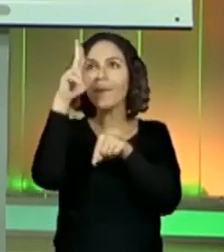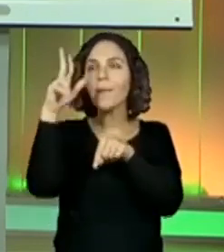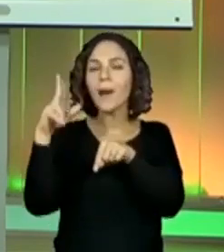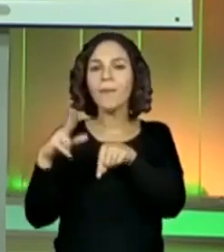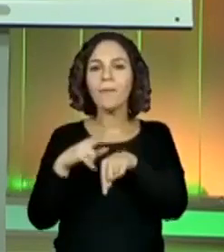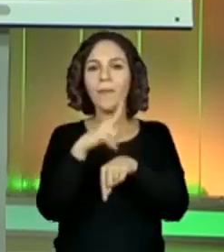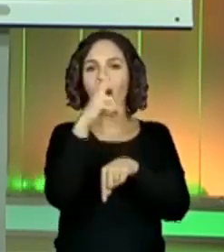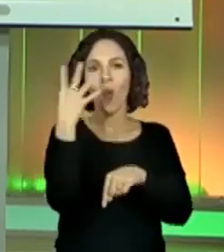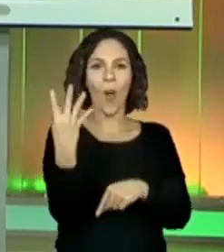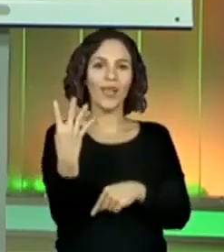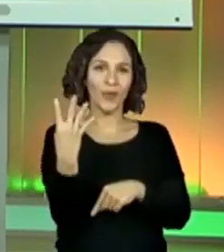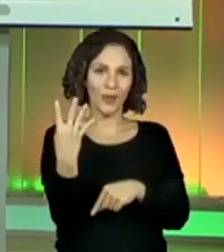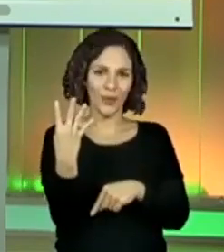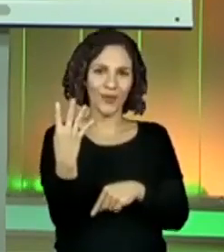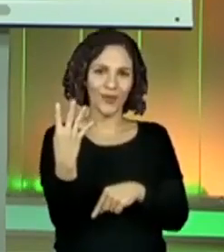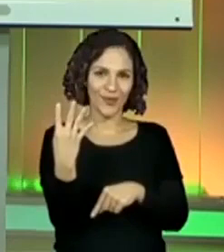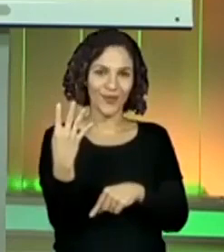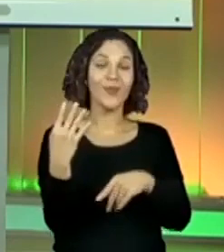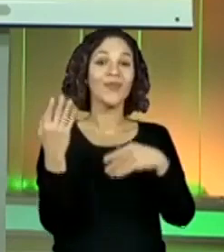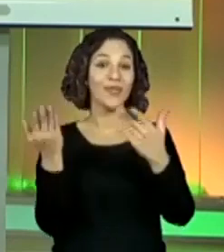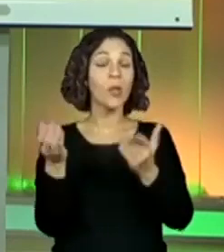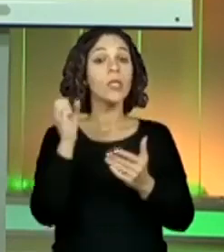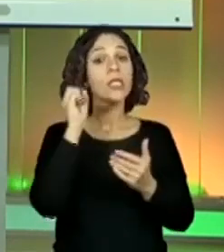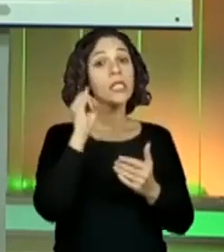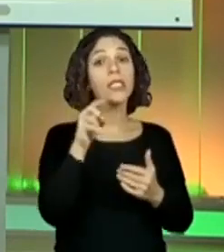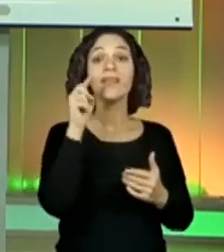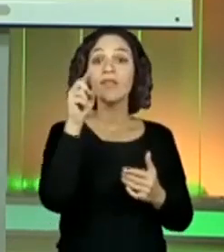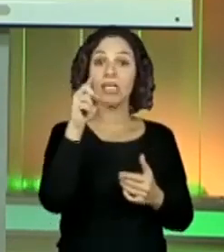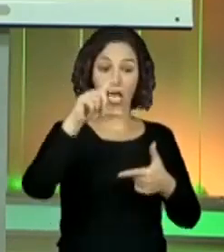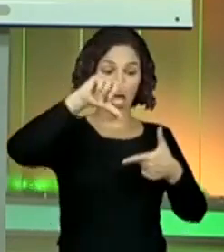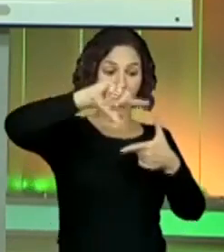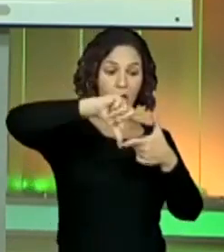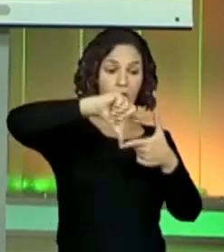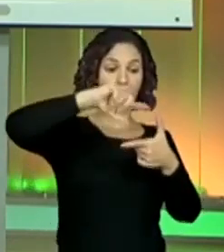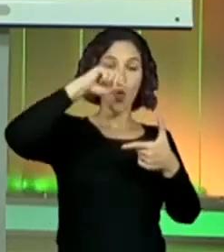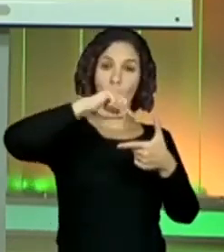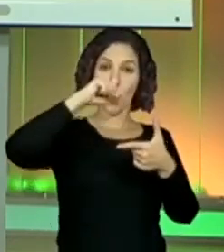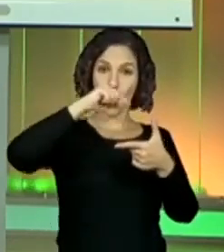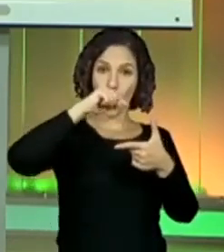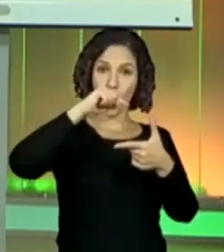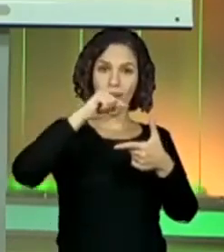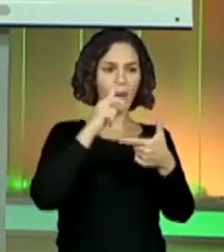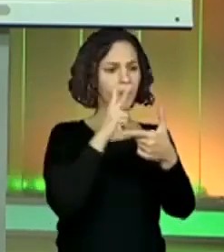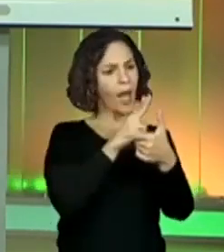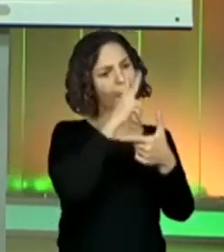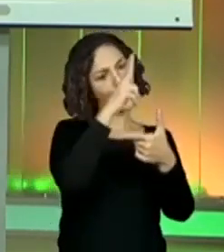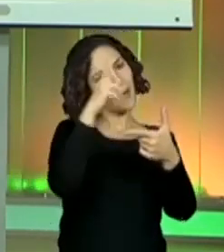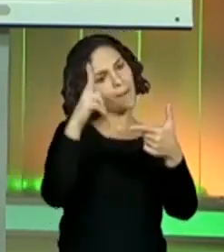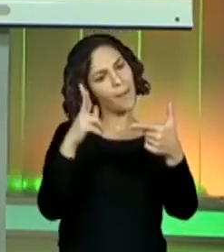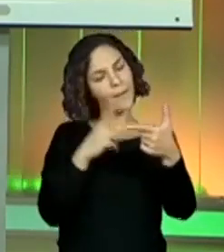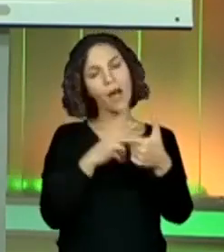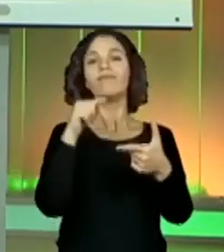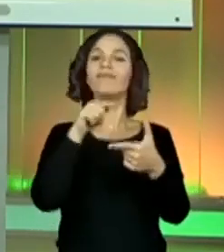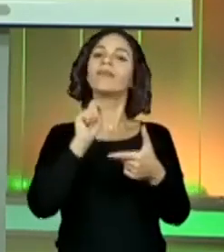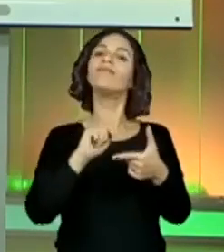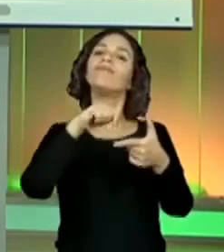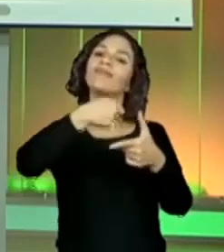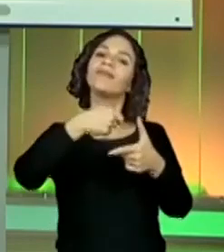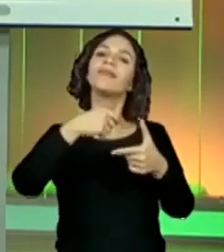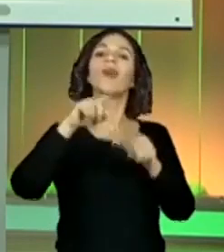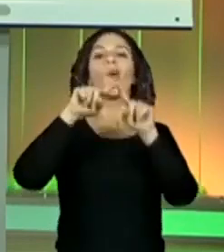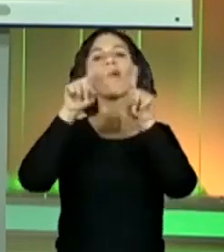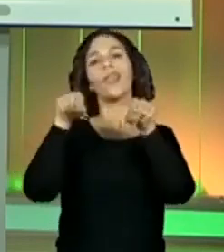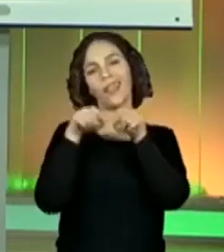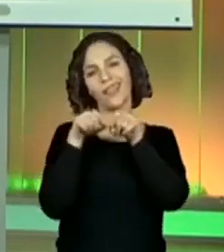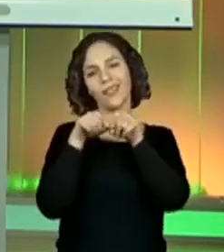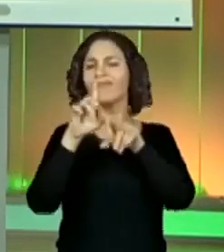e esse retângulo tiver os quatro lados iguais, esse retângulo a gente vai dar o nome para ele de quadrado, tá bom? Depois a gente vai estudar